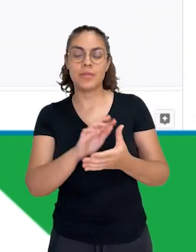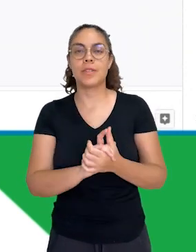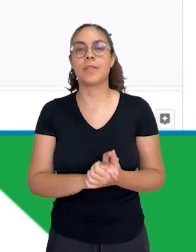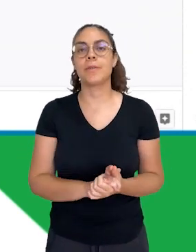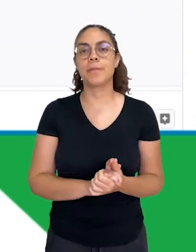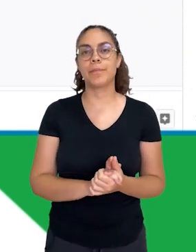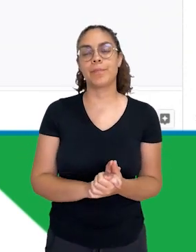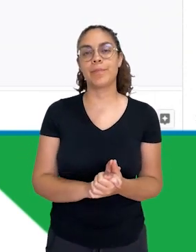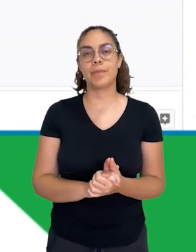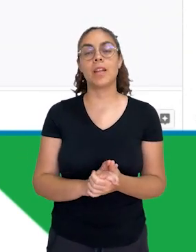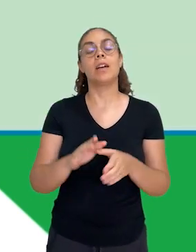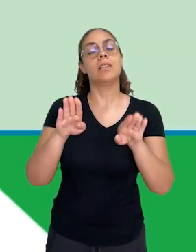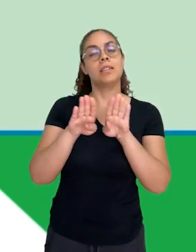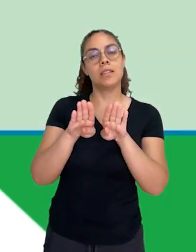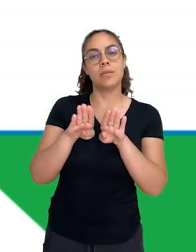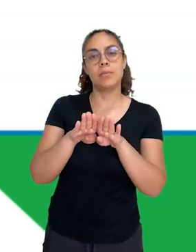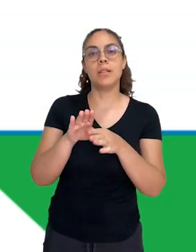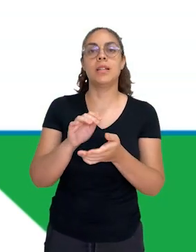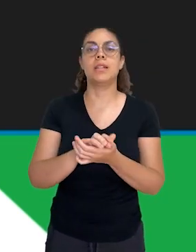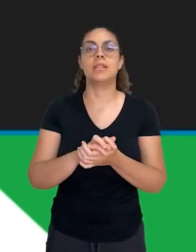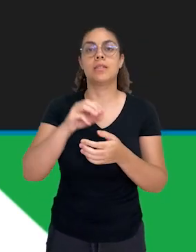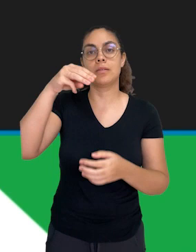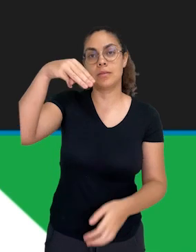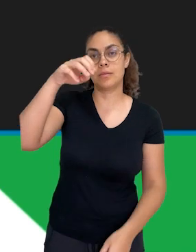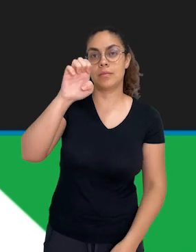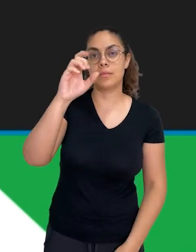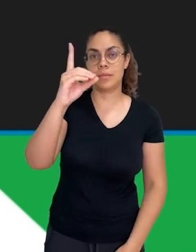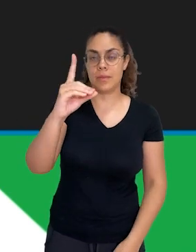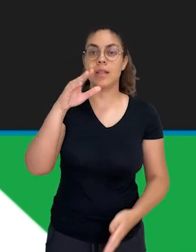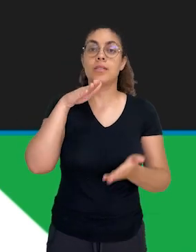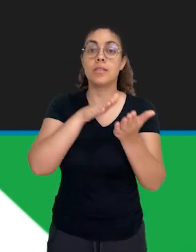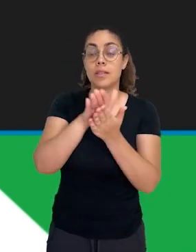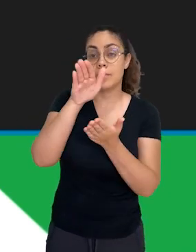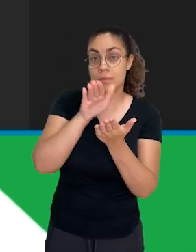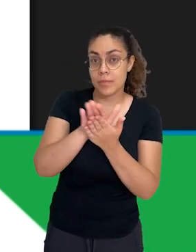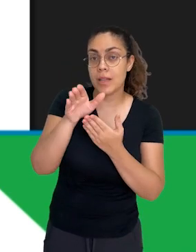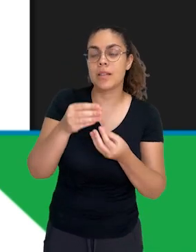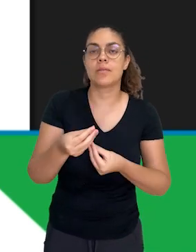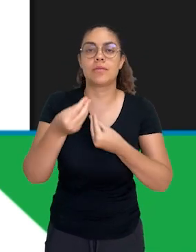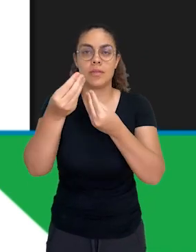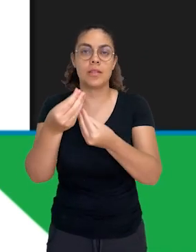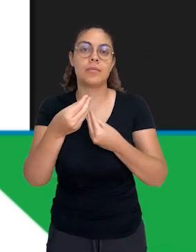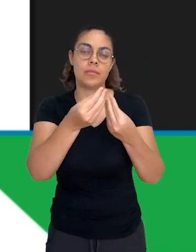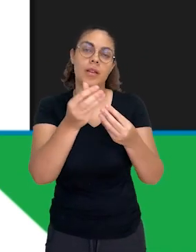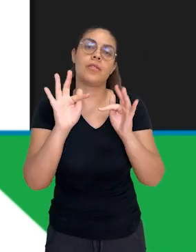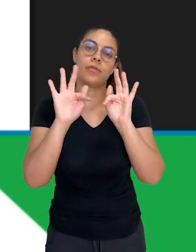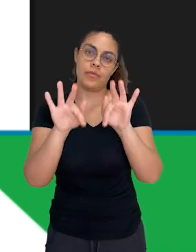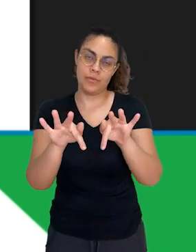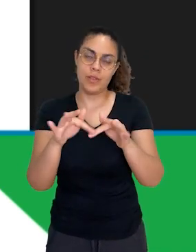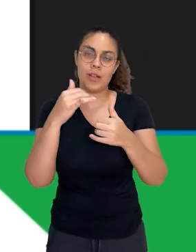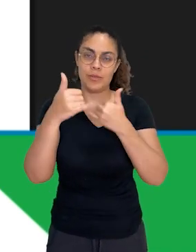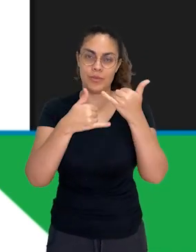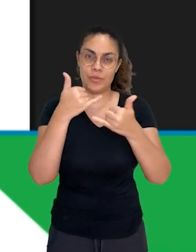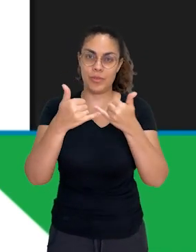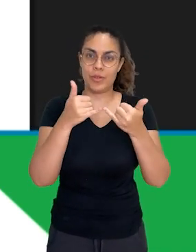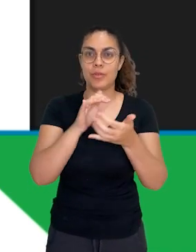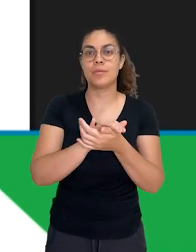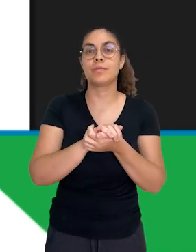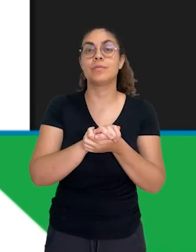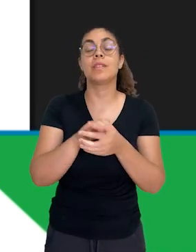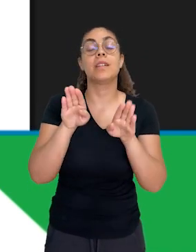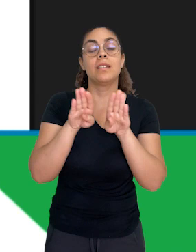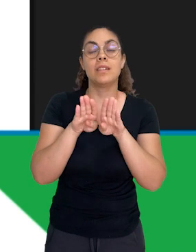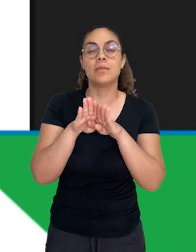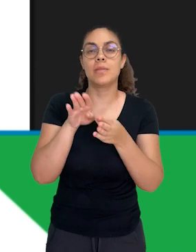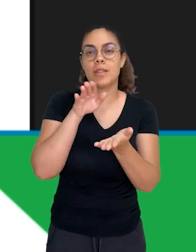gente está falando de uma sala de aula híbrida. Temos os beds também para que possam ser impressos e entregues ao final do jogo, da competição, tá?